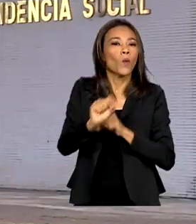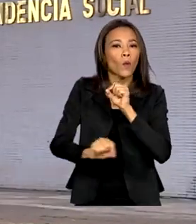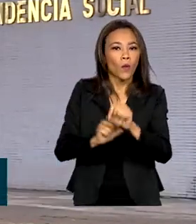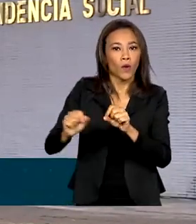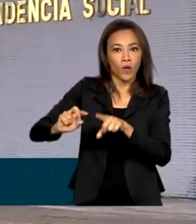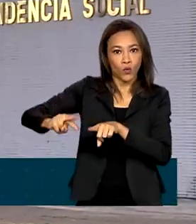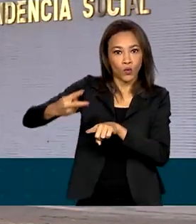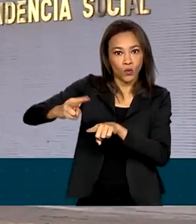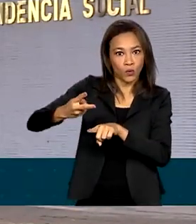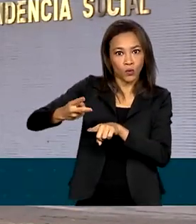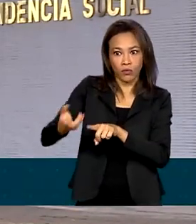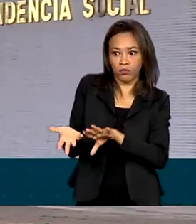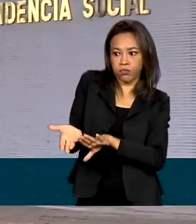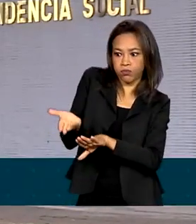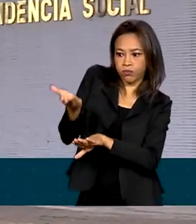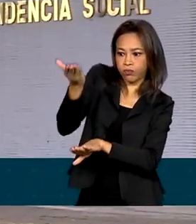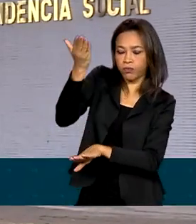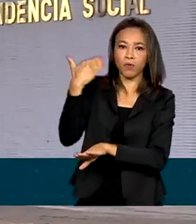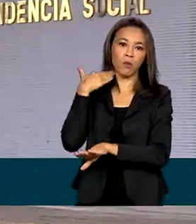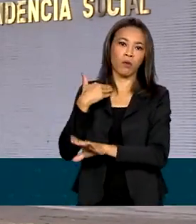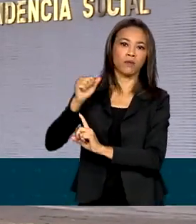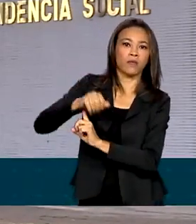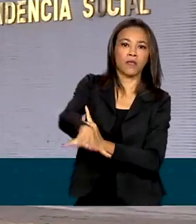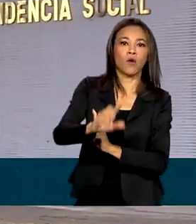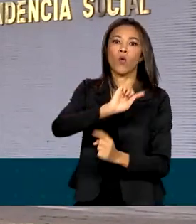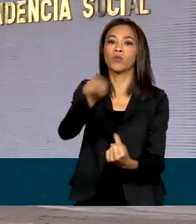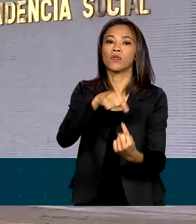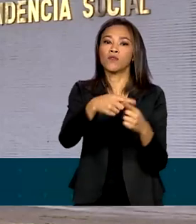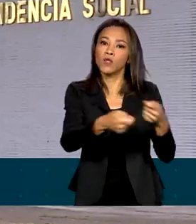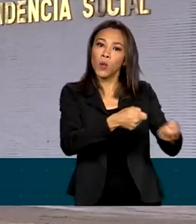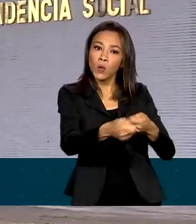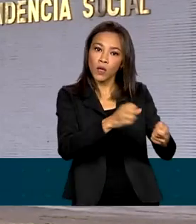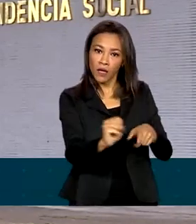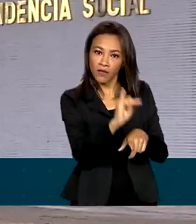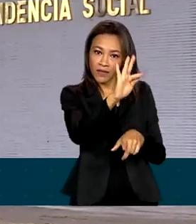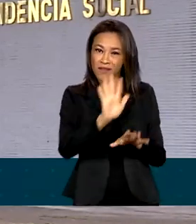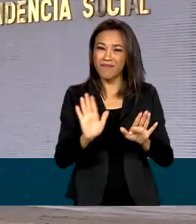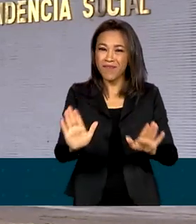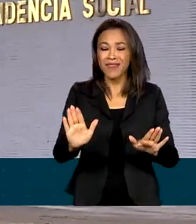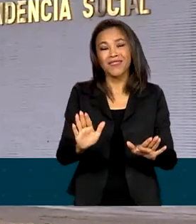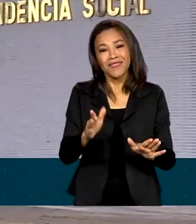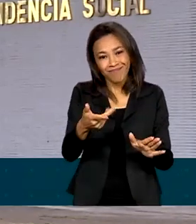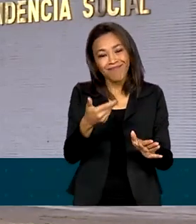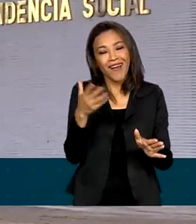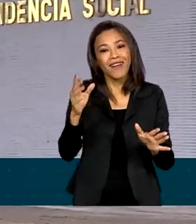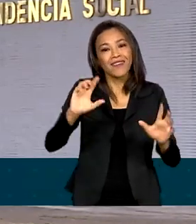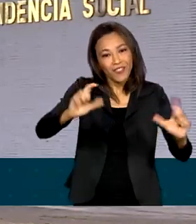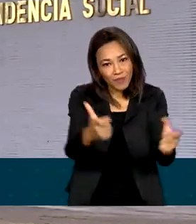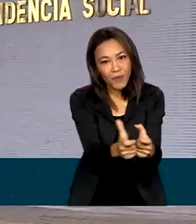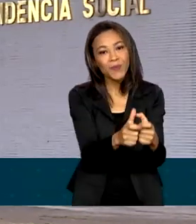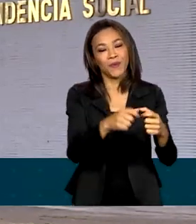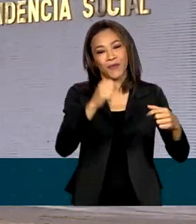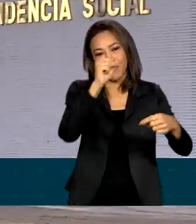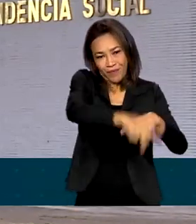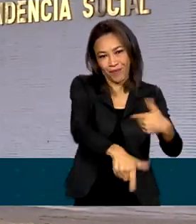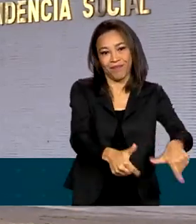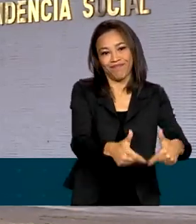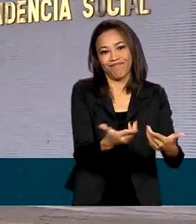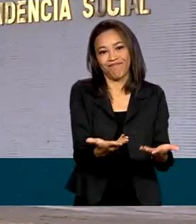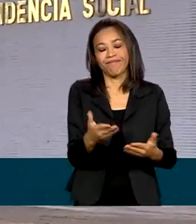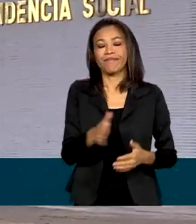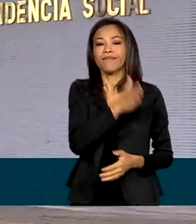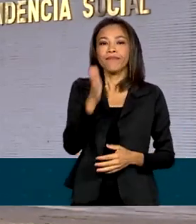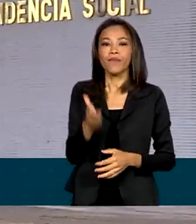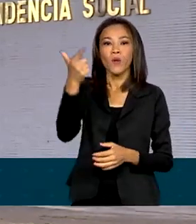adotados pelo Banco Central para controlar a inflação, mas que acabam afastando investimentos no país. Outro ponto é o